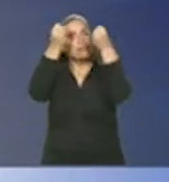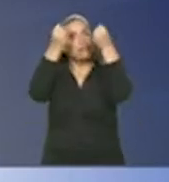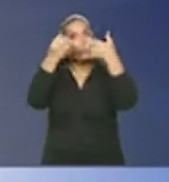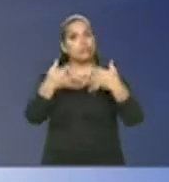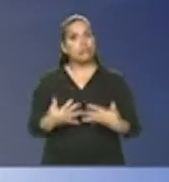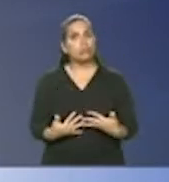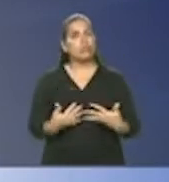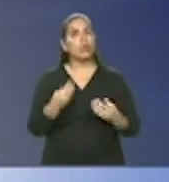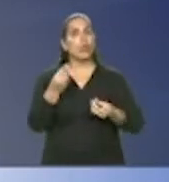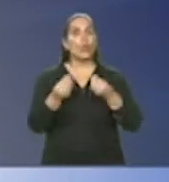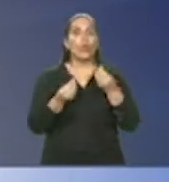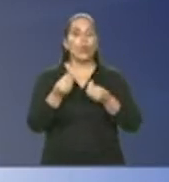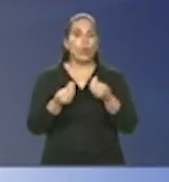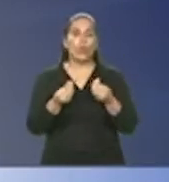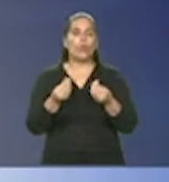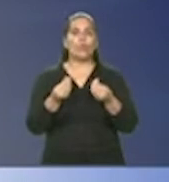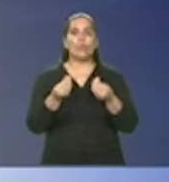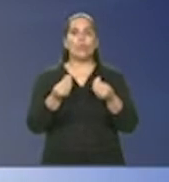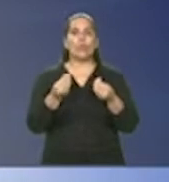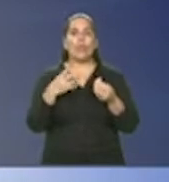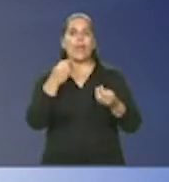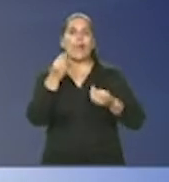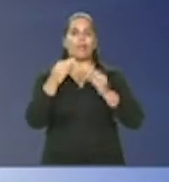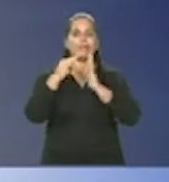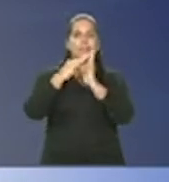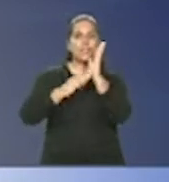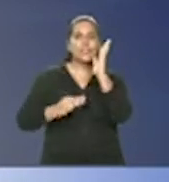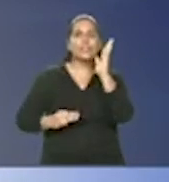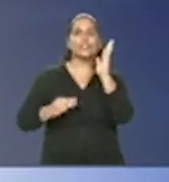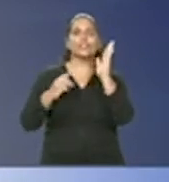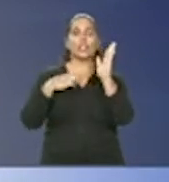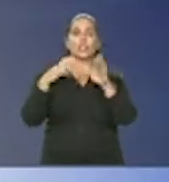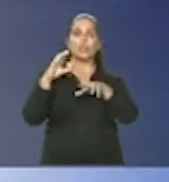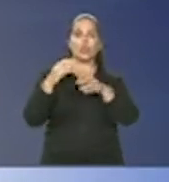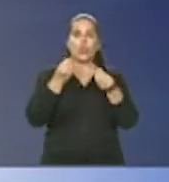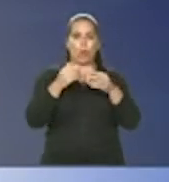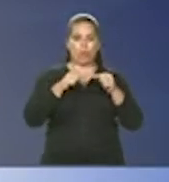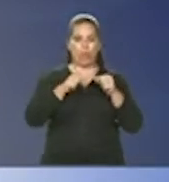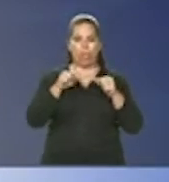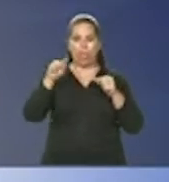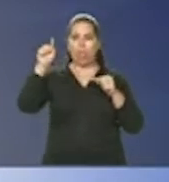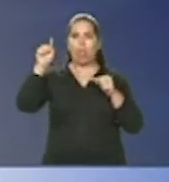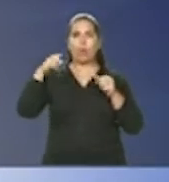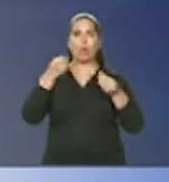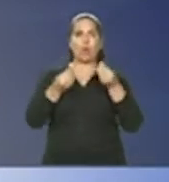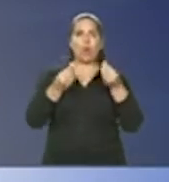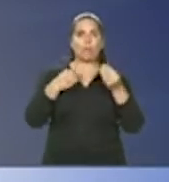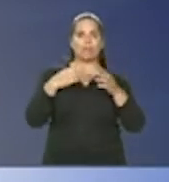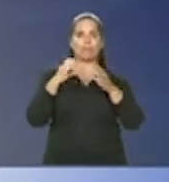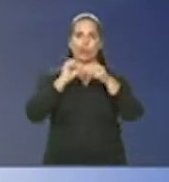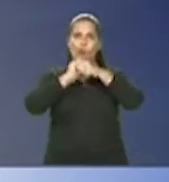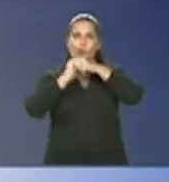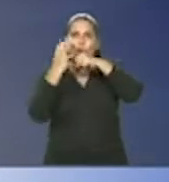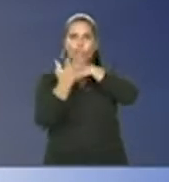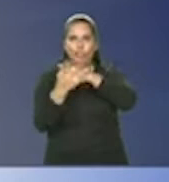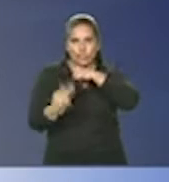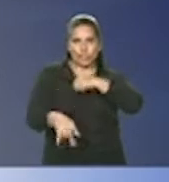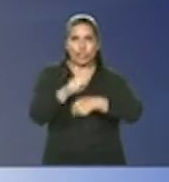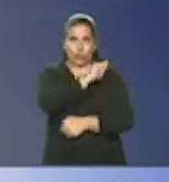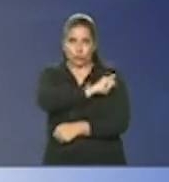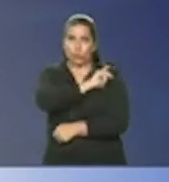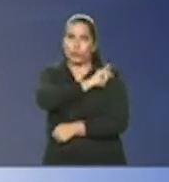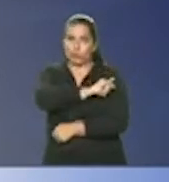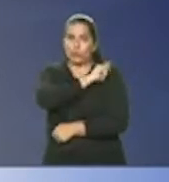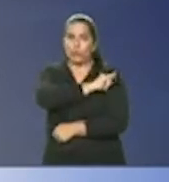os métodos, sobre a metodologia que ele tem de curva para nós analisarmos o fenômeno da Covid na cidade do Rio de Janeiro.